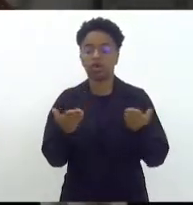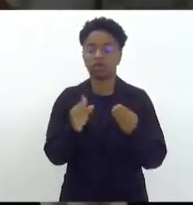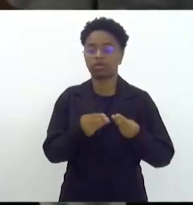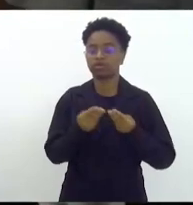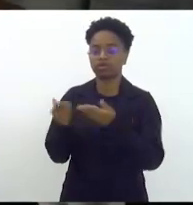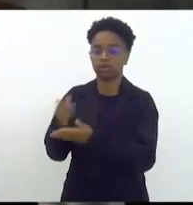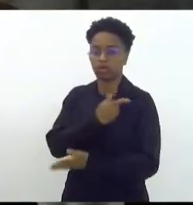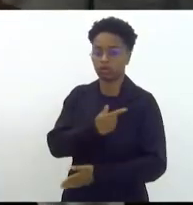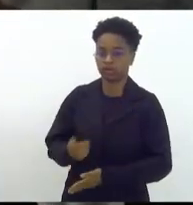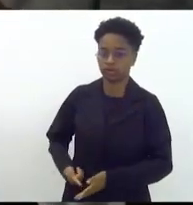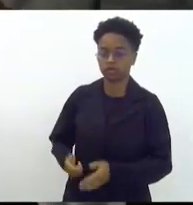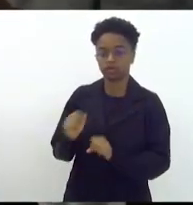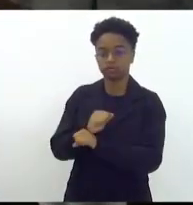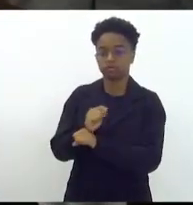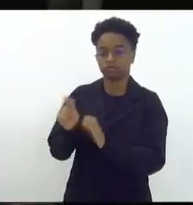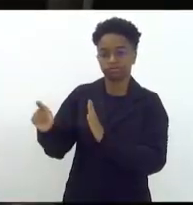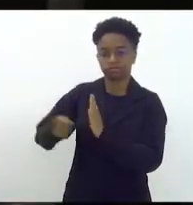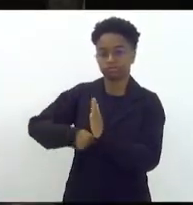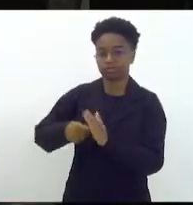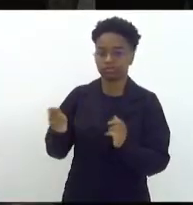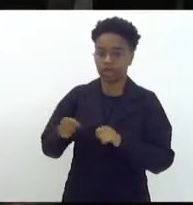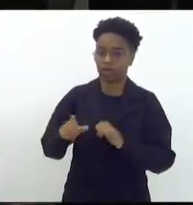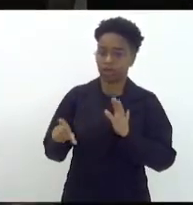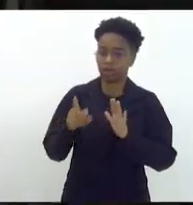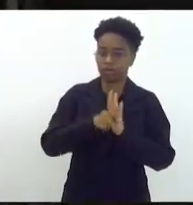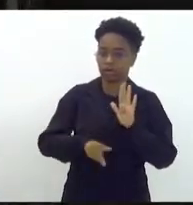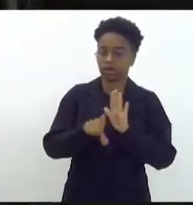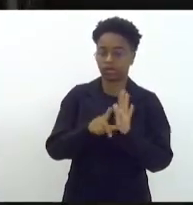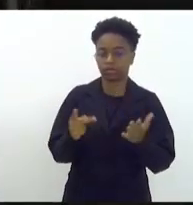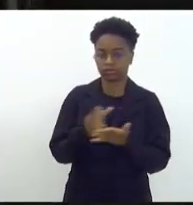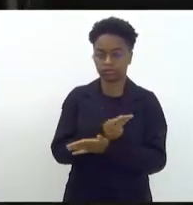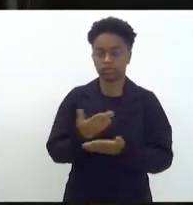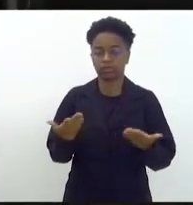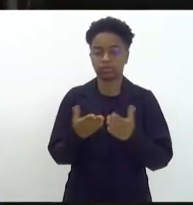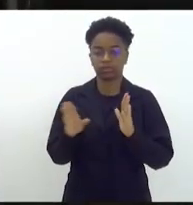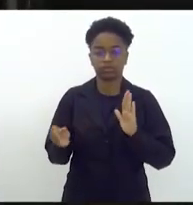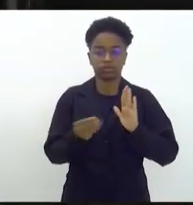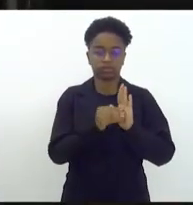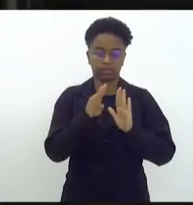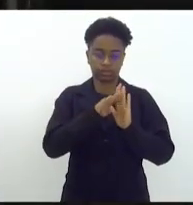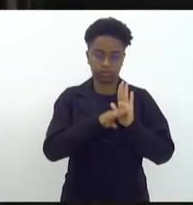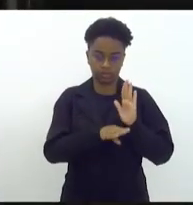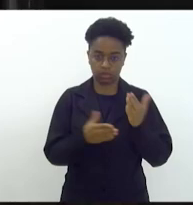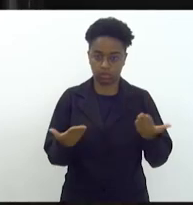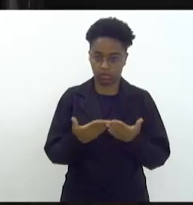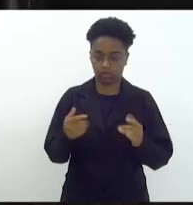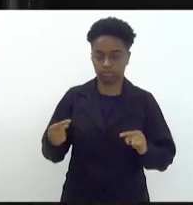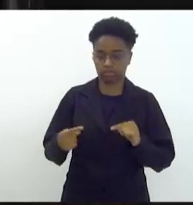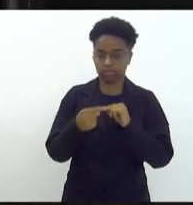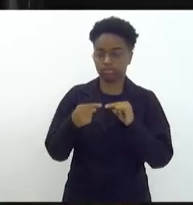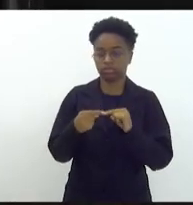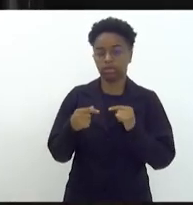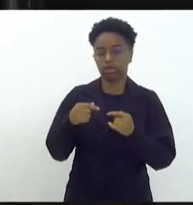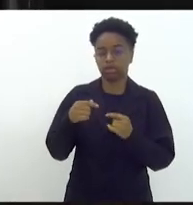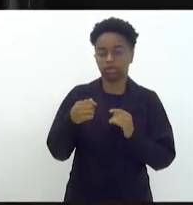para esse projeto andar. Obrigada. Anuncio, incluindo na ordem do dia de acordo com o inciso terceiro do artigo 47 do Regimento